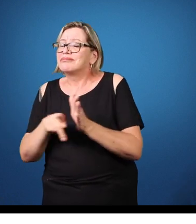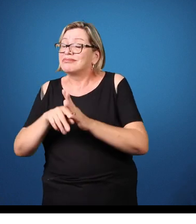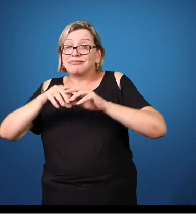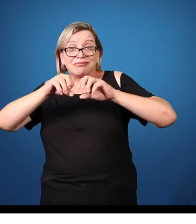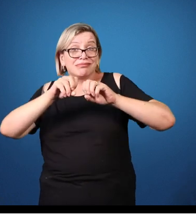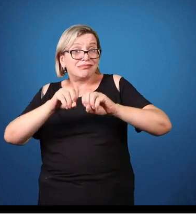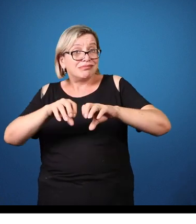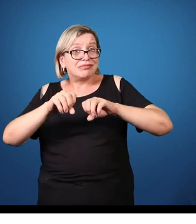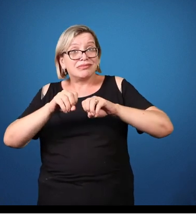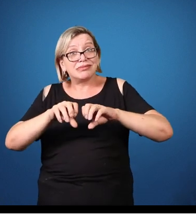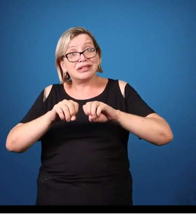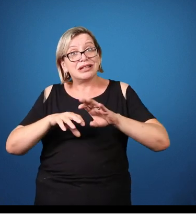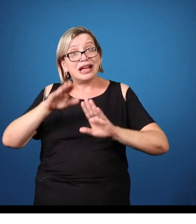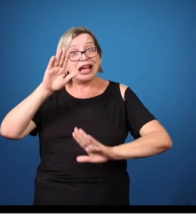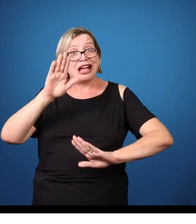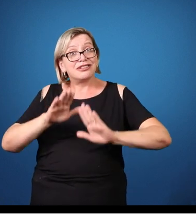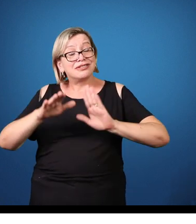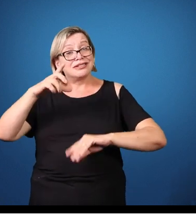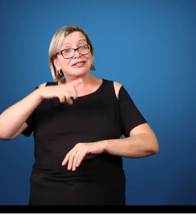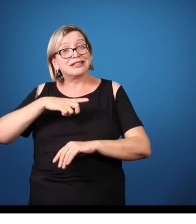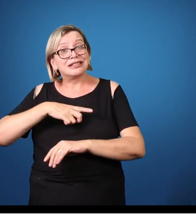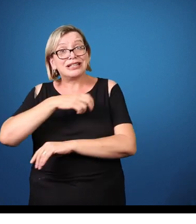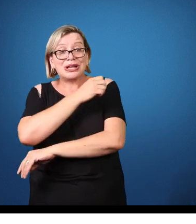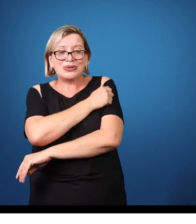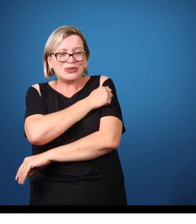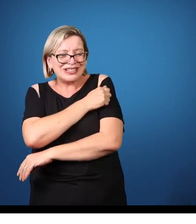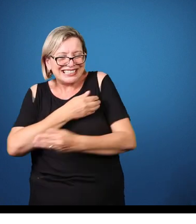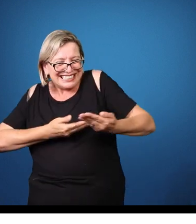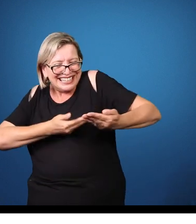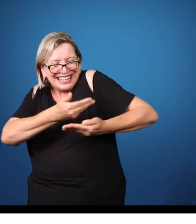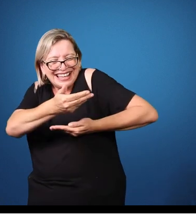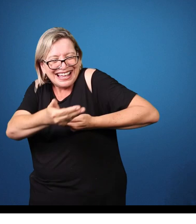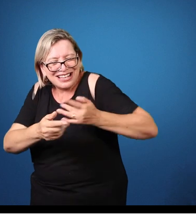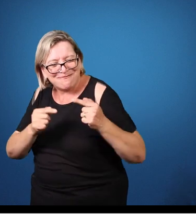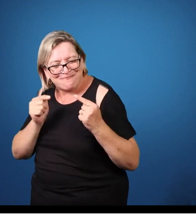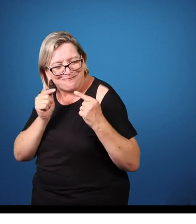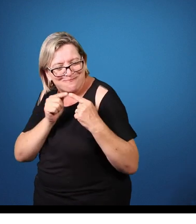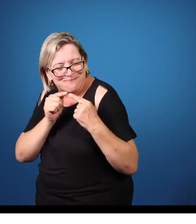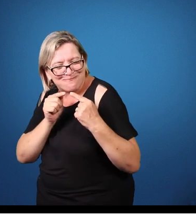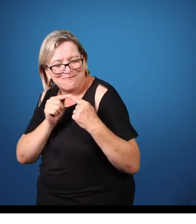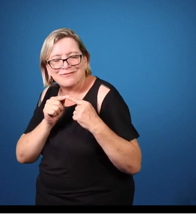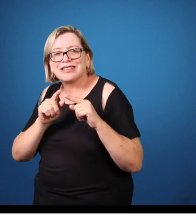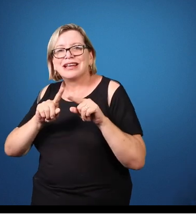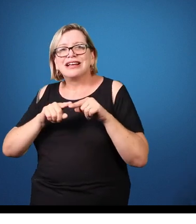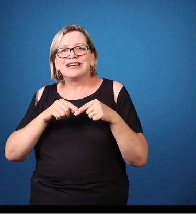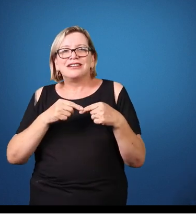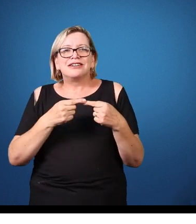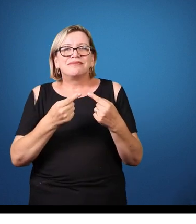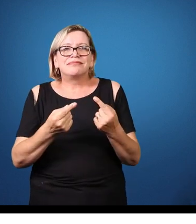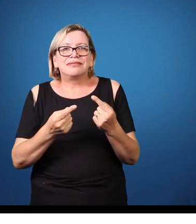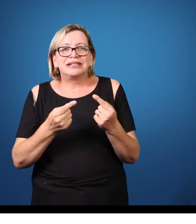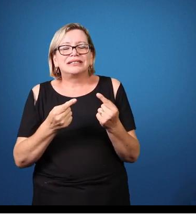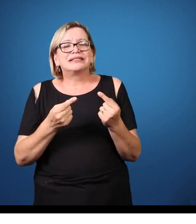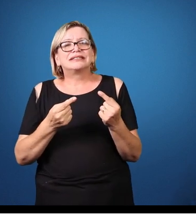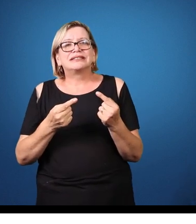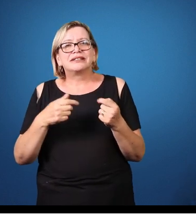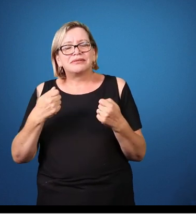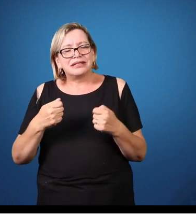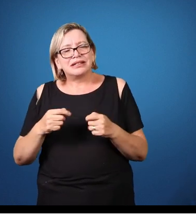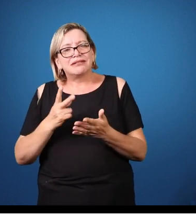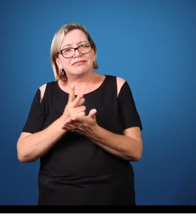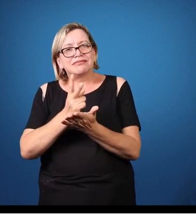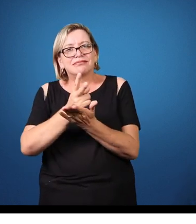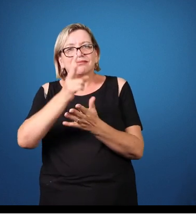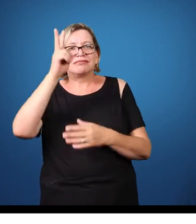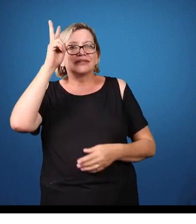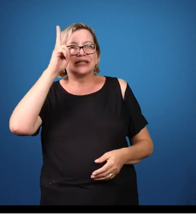outros que tem menos, mas a gente tem que lembrar disso, que é com o processo de descoberta do mundo